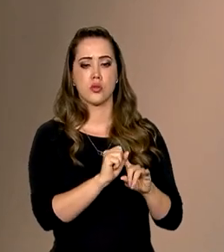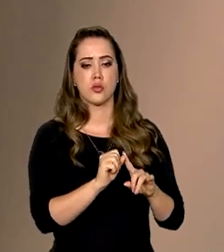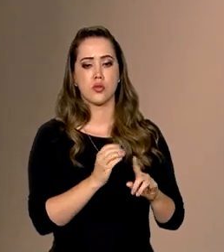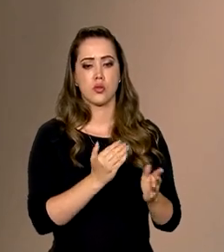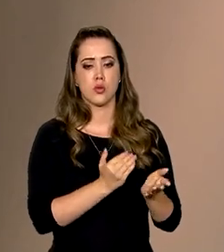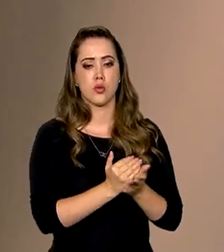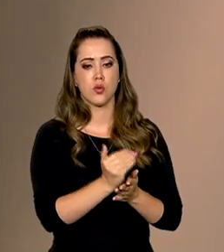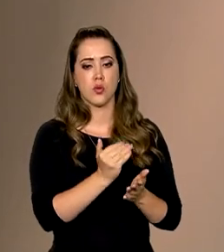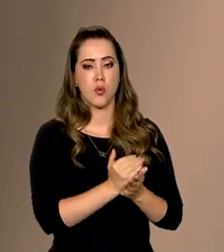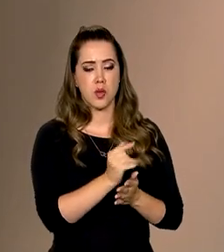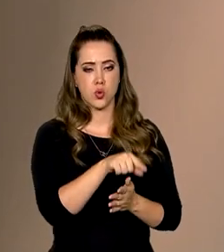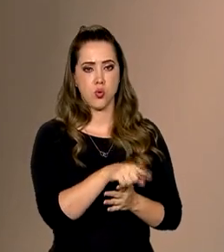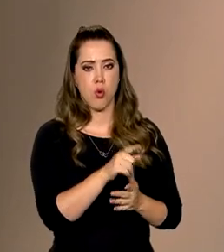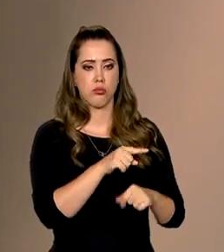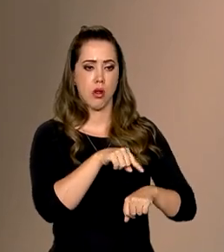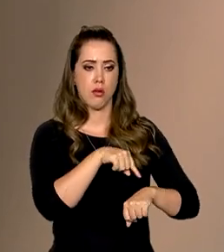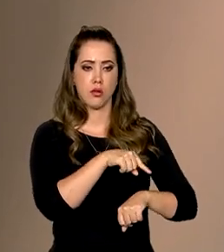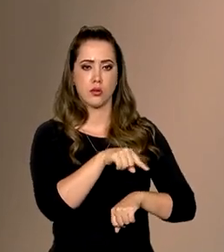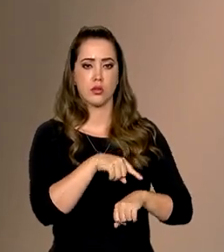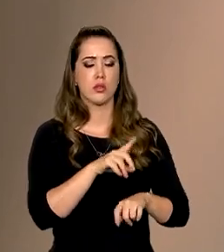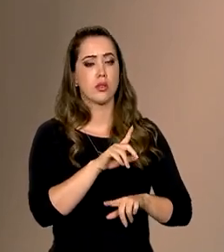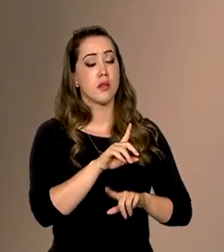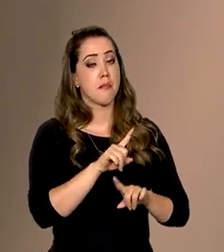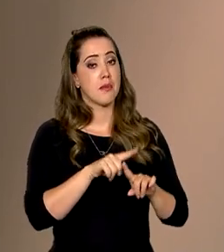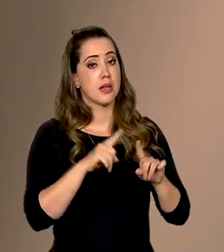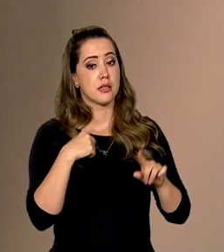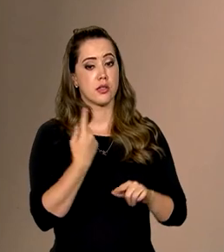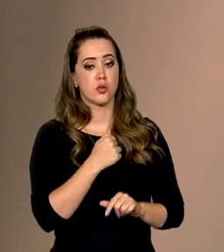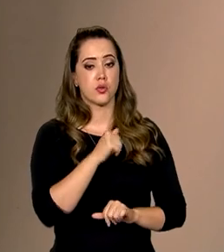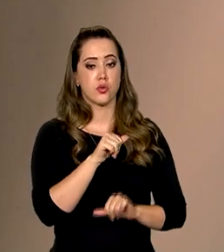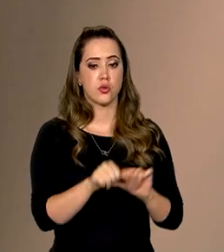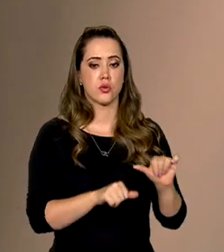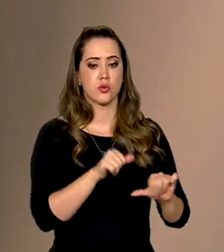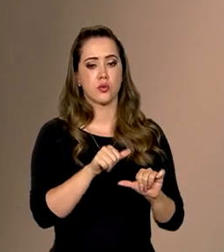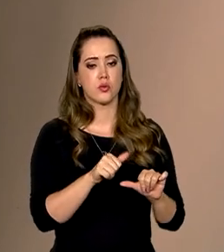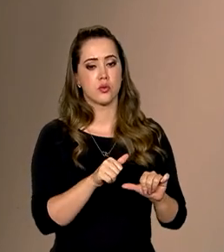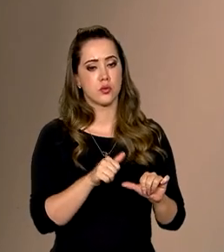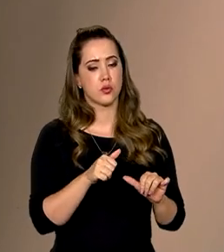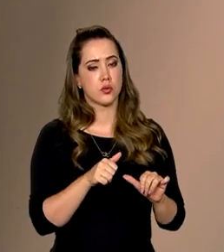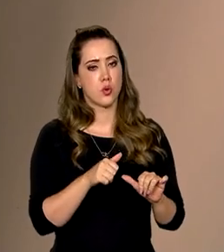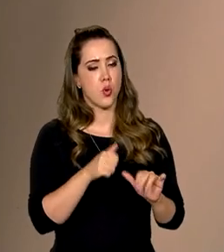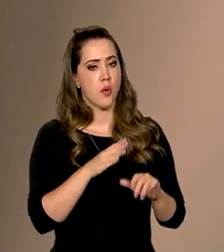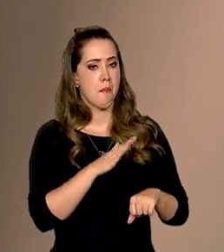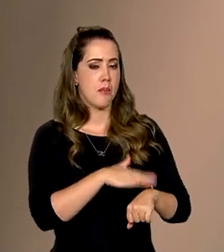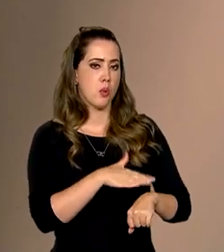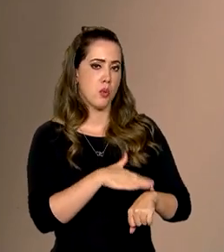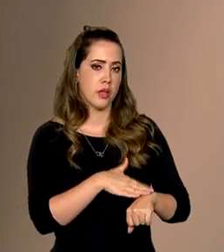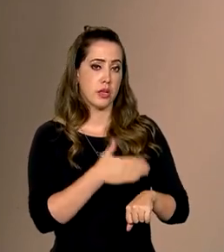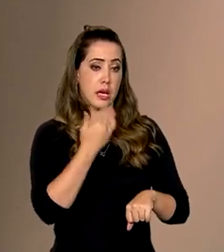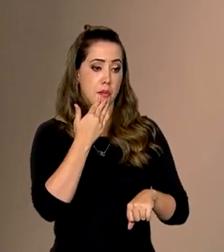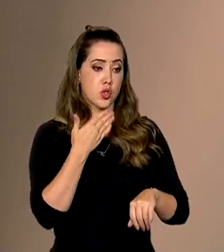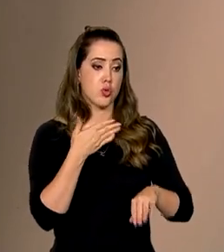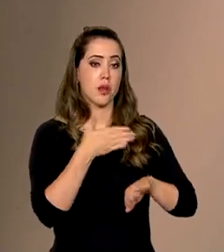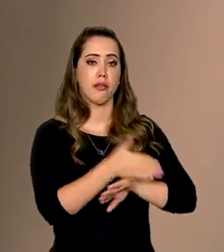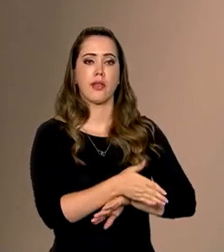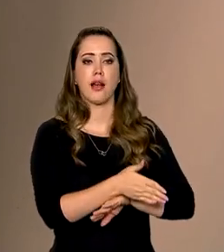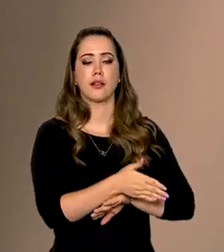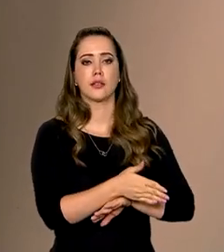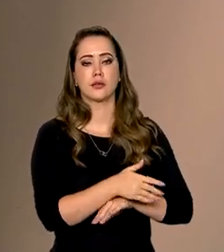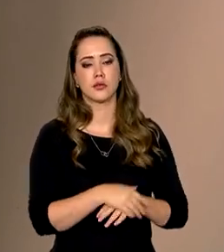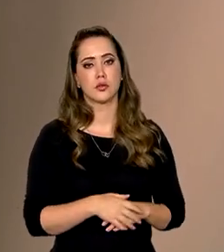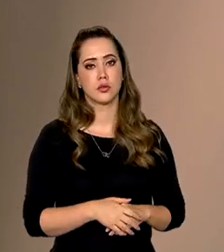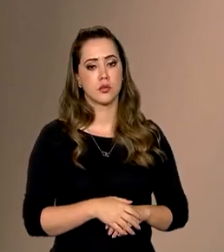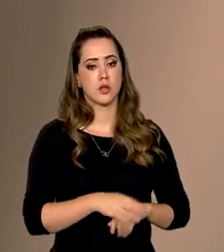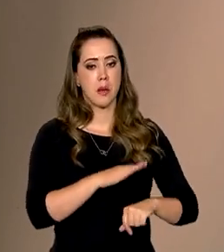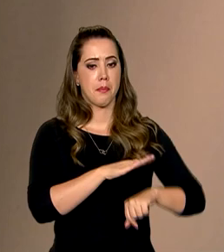contado. E nós fizemos, não é, fazer valer o momento em que o pescador solicitou.